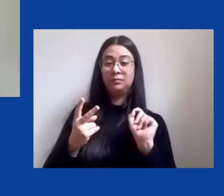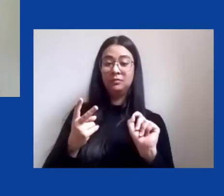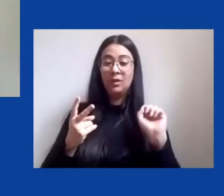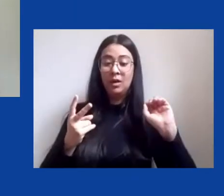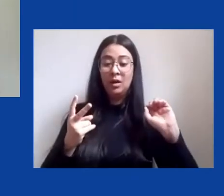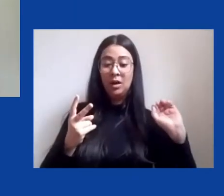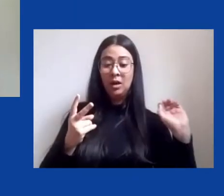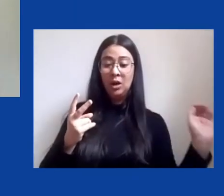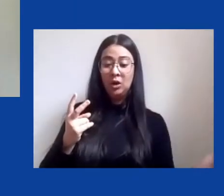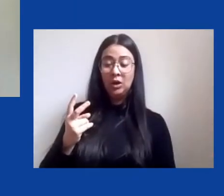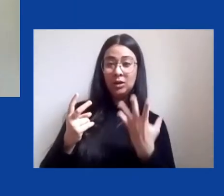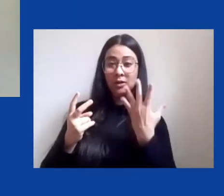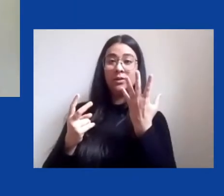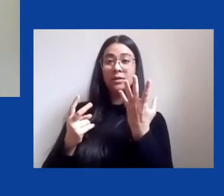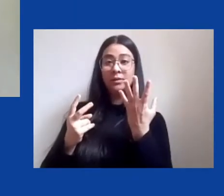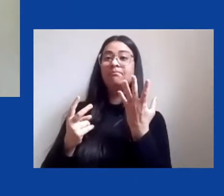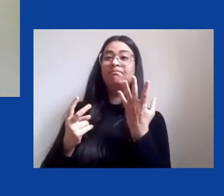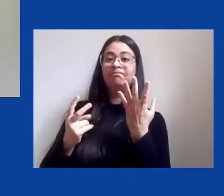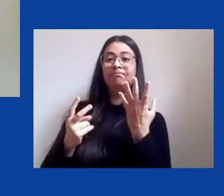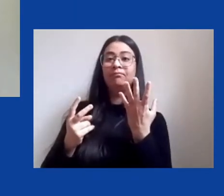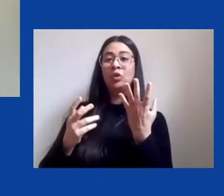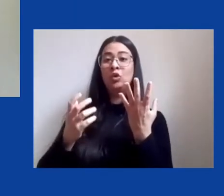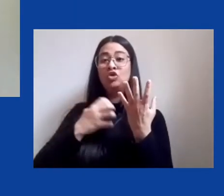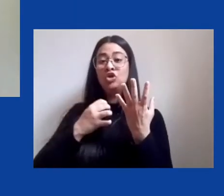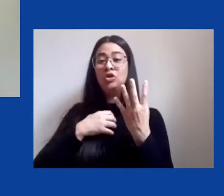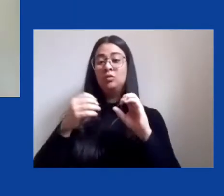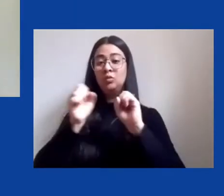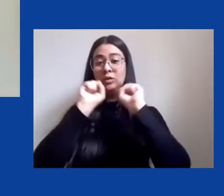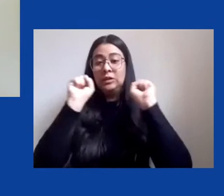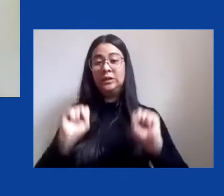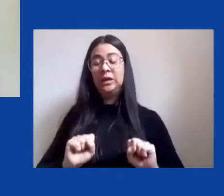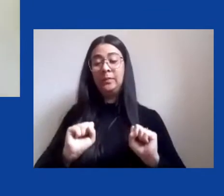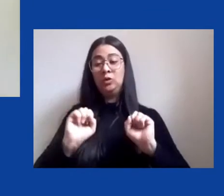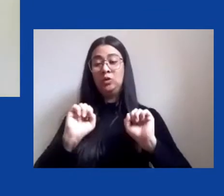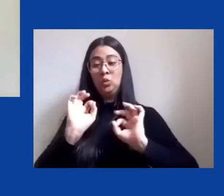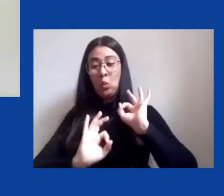consistente, sistema de regulação ambiental